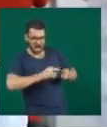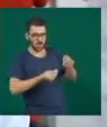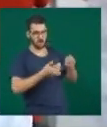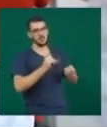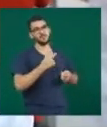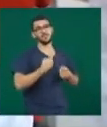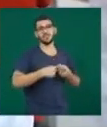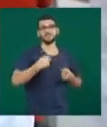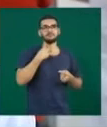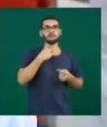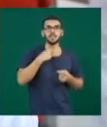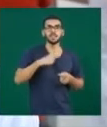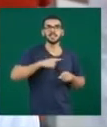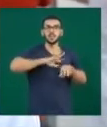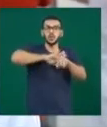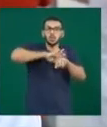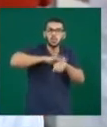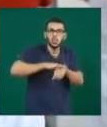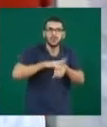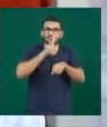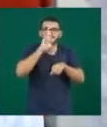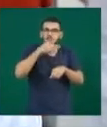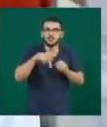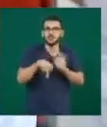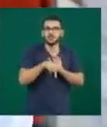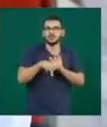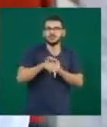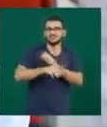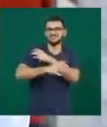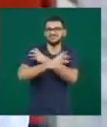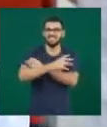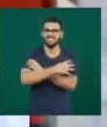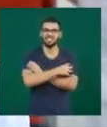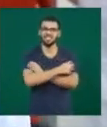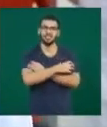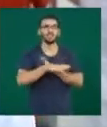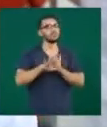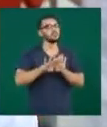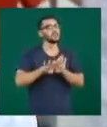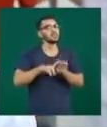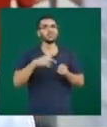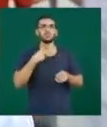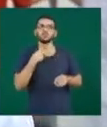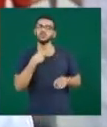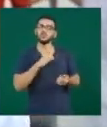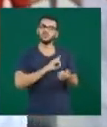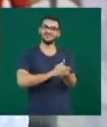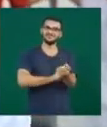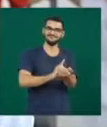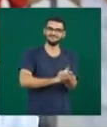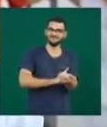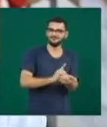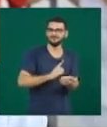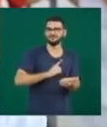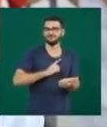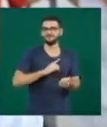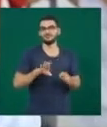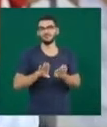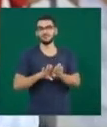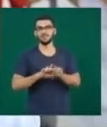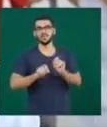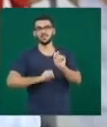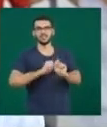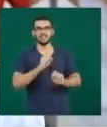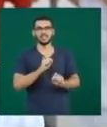nenhuma doença degenerativa neuromuscular, não pode ter diabetes nem hipertensão descompensadas.